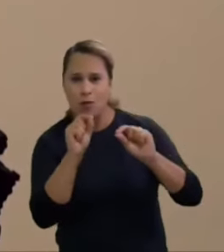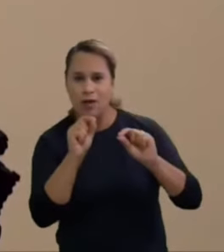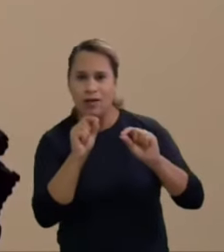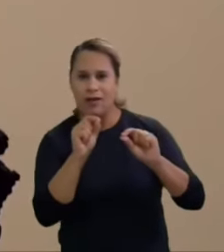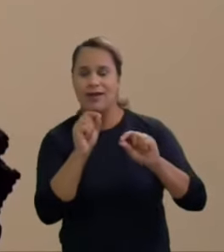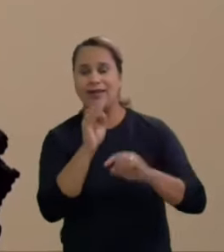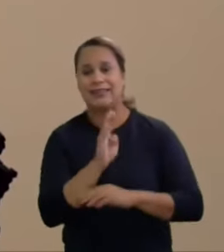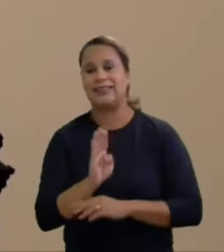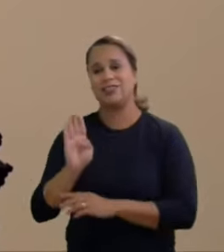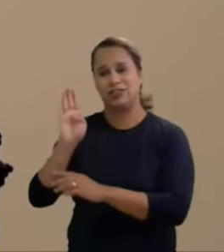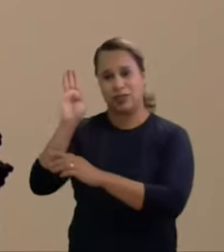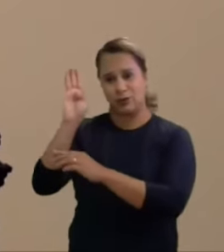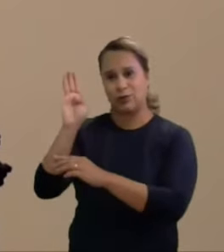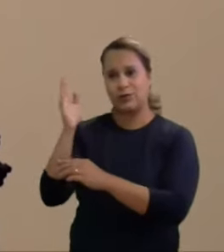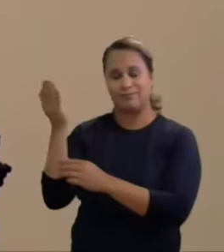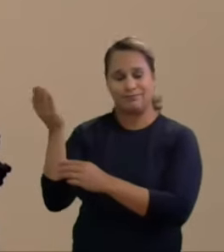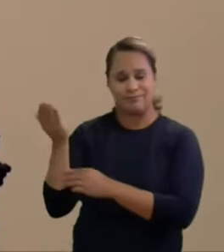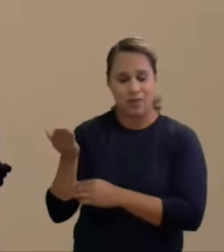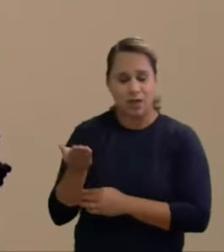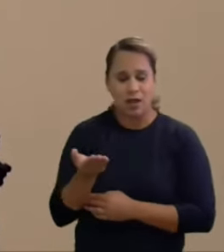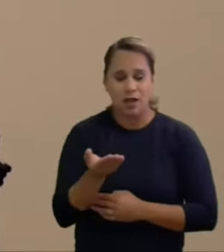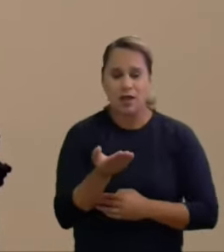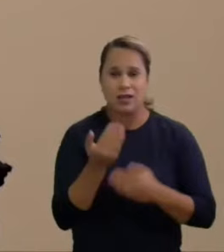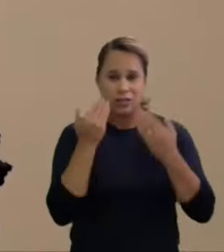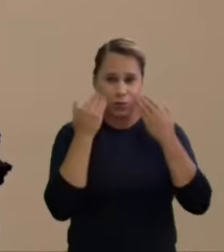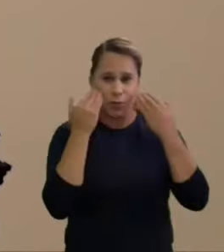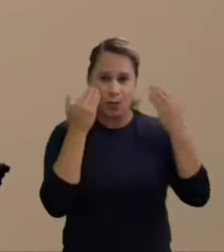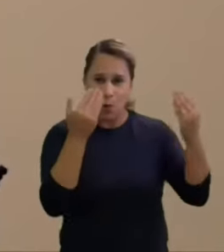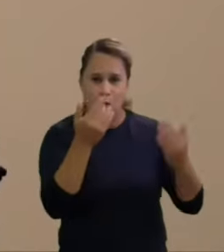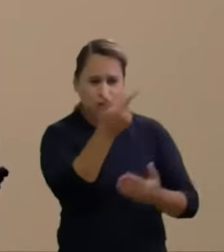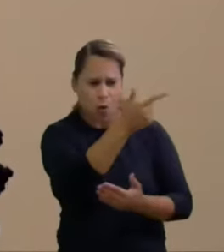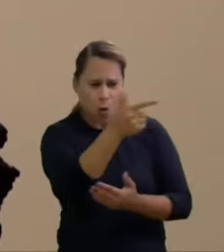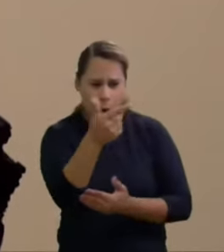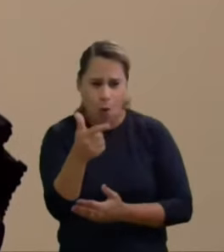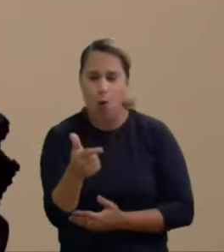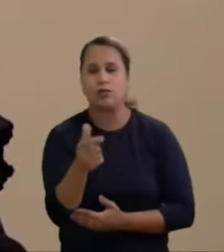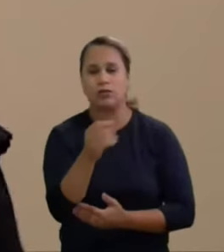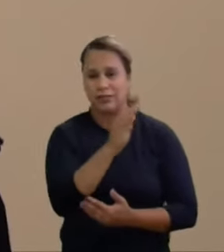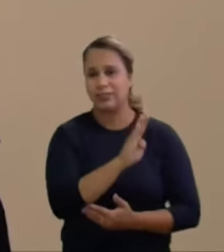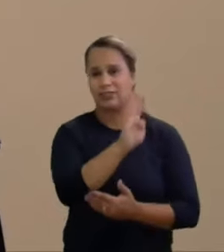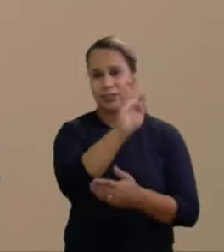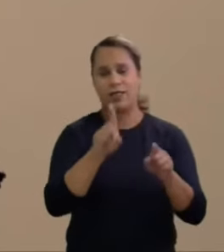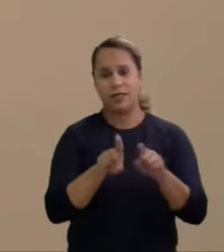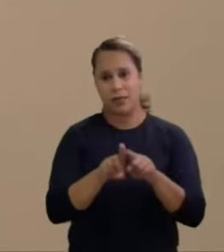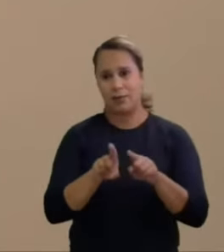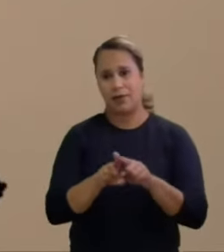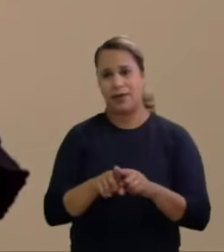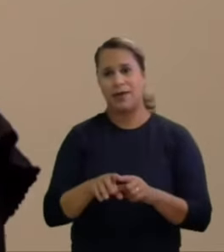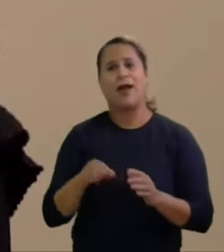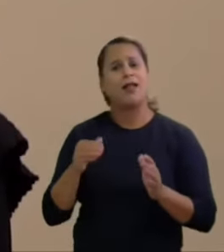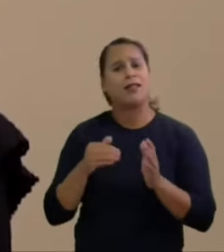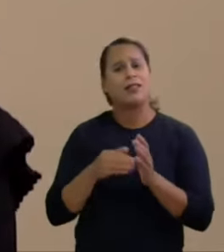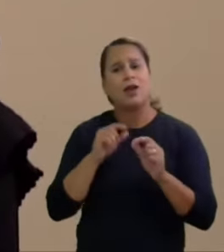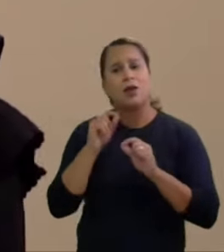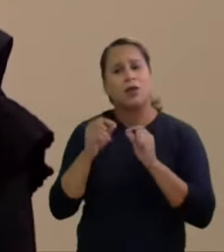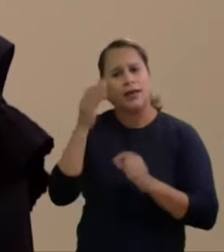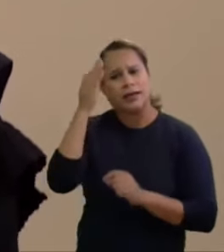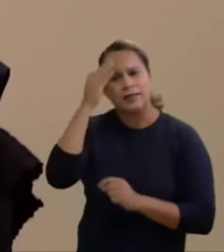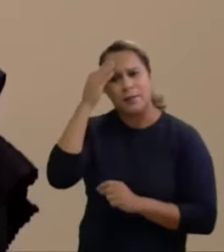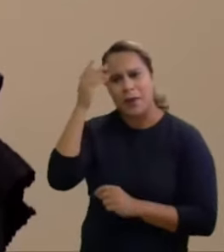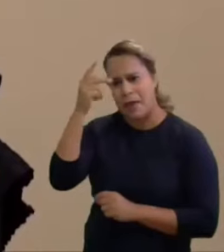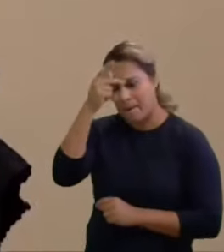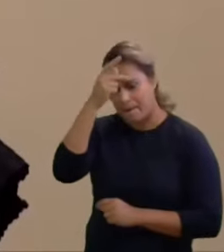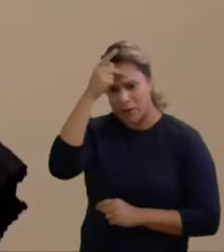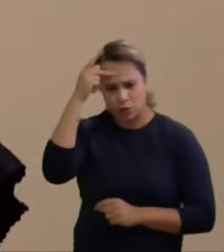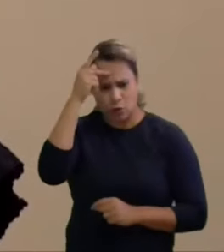o quanto foram expostas as demais candidaturas. Até para saber se uma pessoa é alta ou baixa, é necessário compará-la com a média de altura